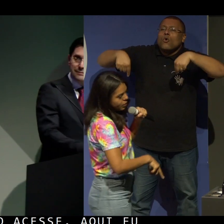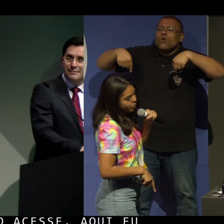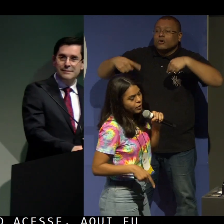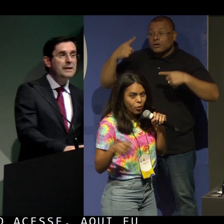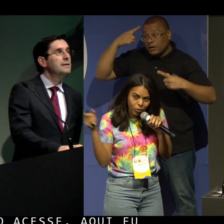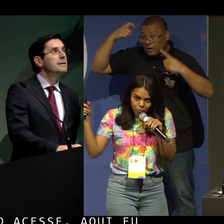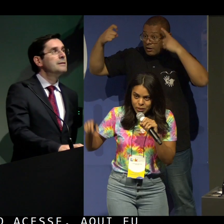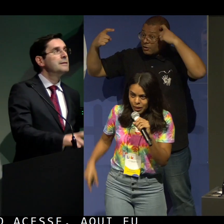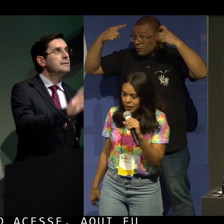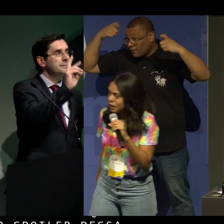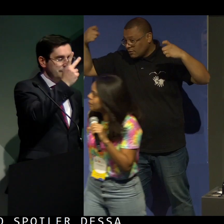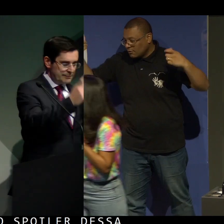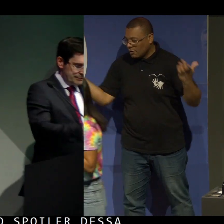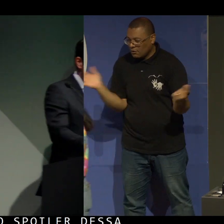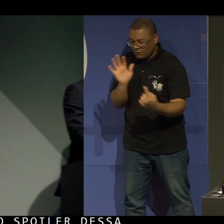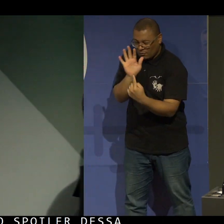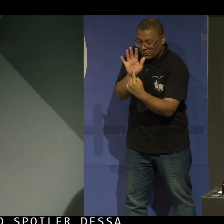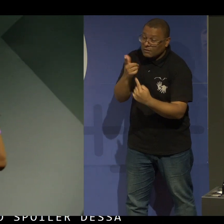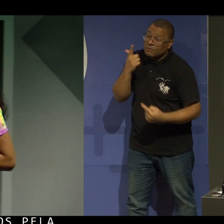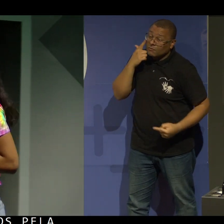inovação, que é o que eu vou mostrar aqui.